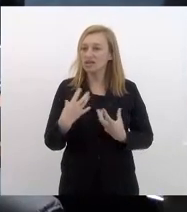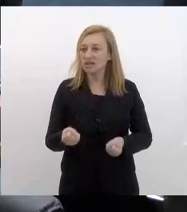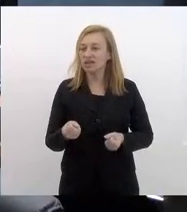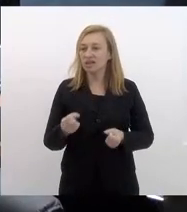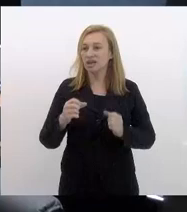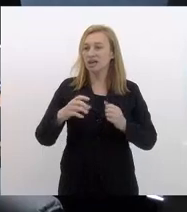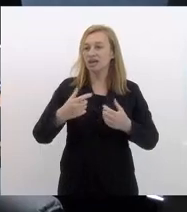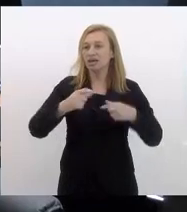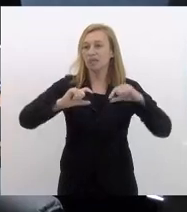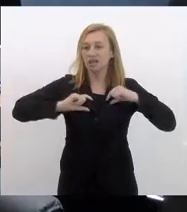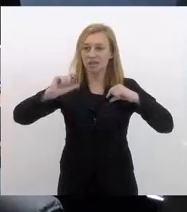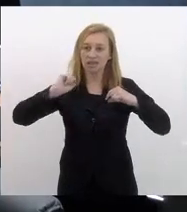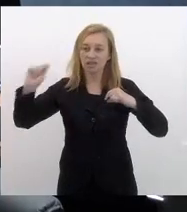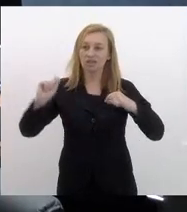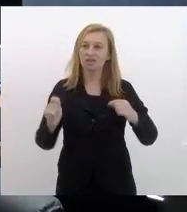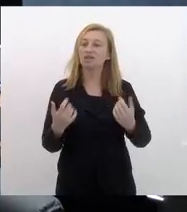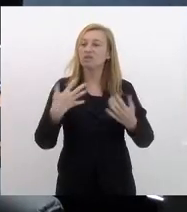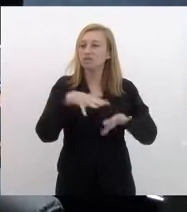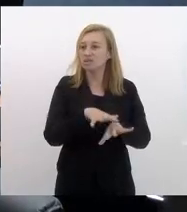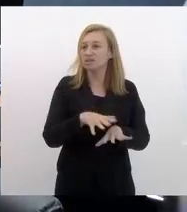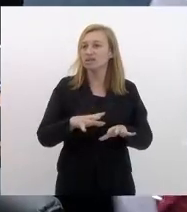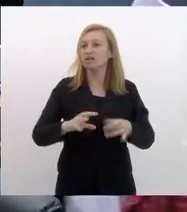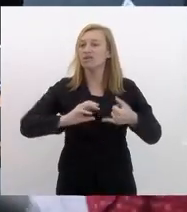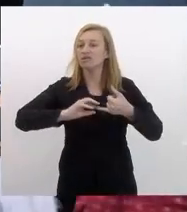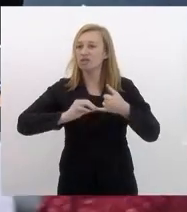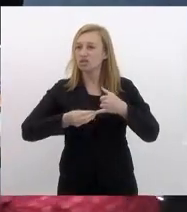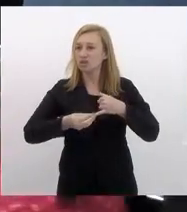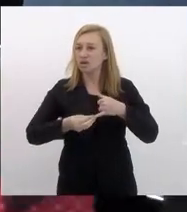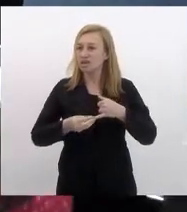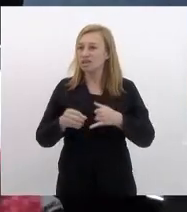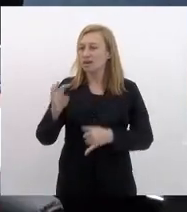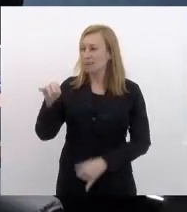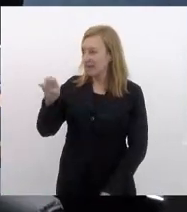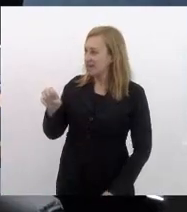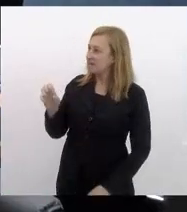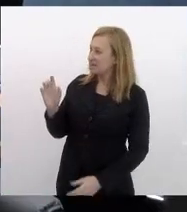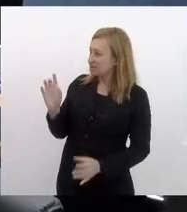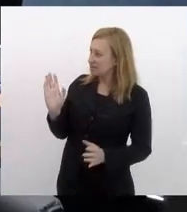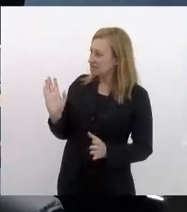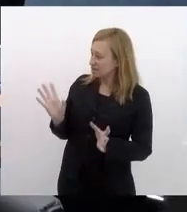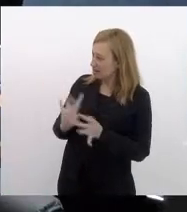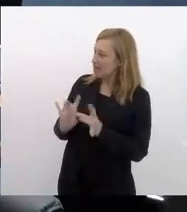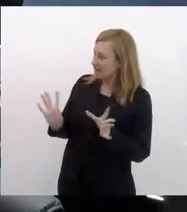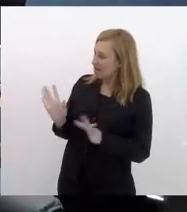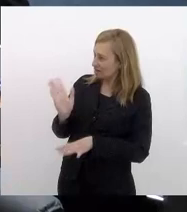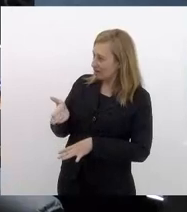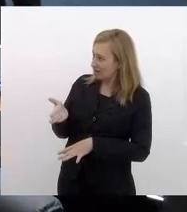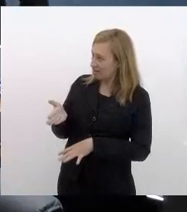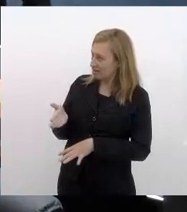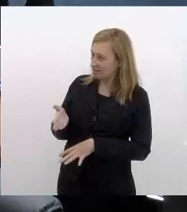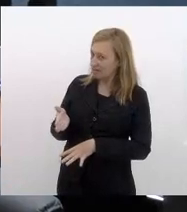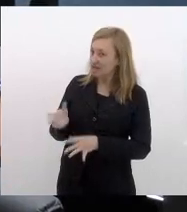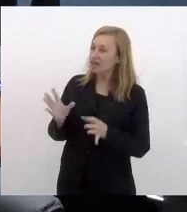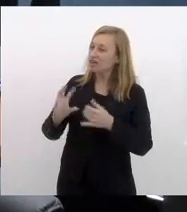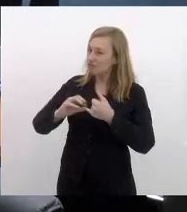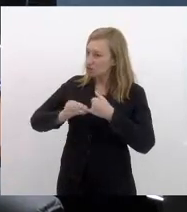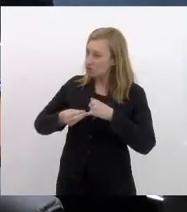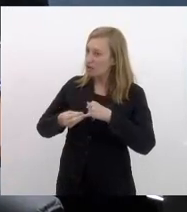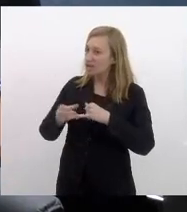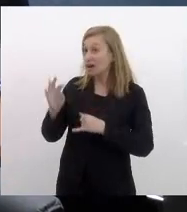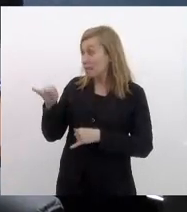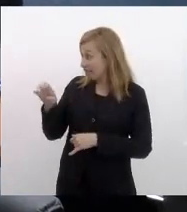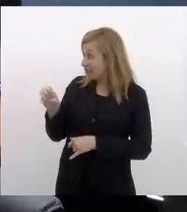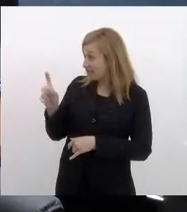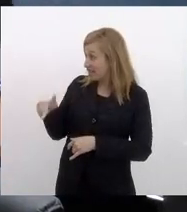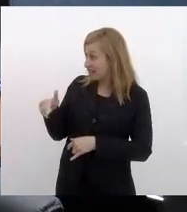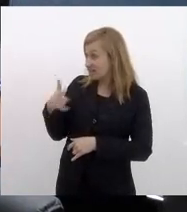então a inclusão da feijoada da Bete está autorizada né deputado então feijoada da Bete se não se